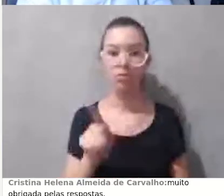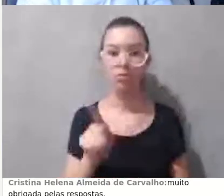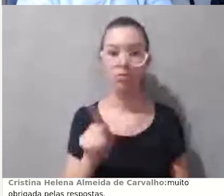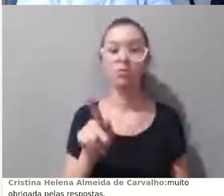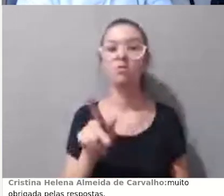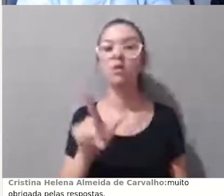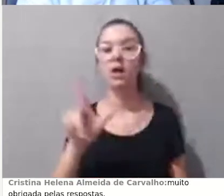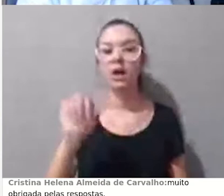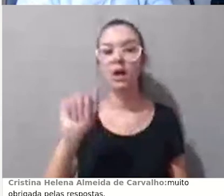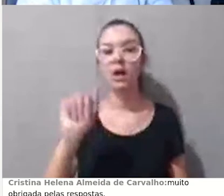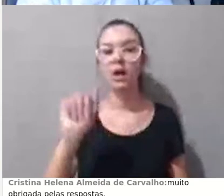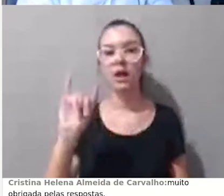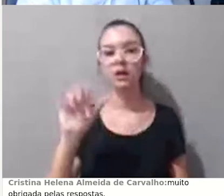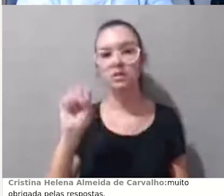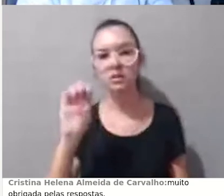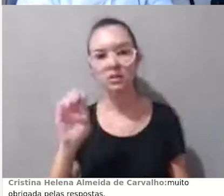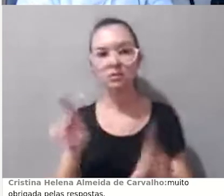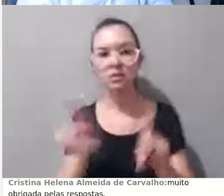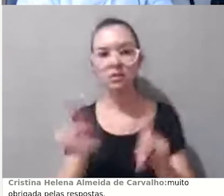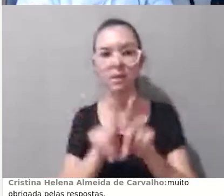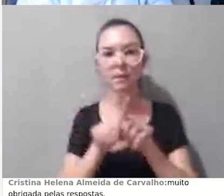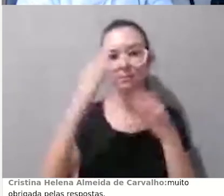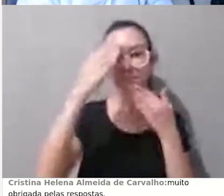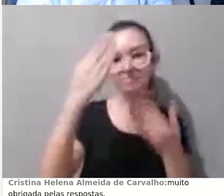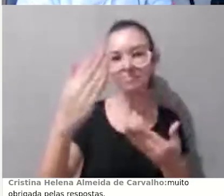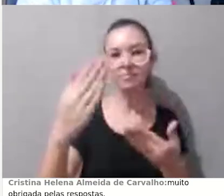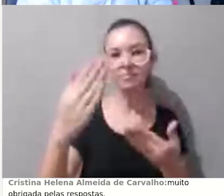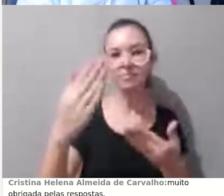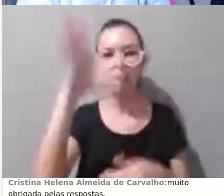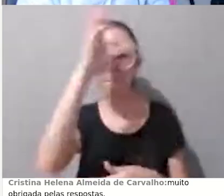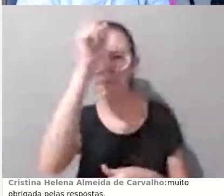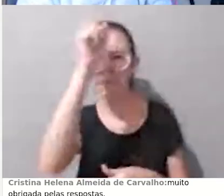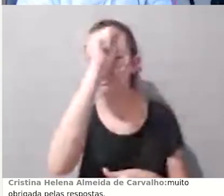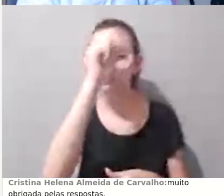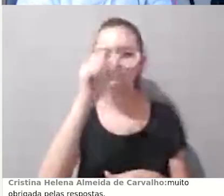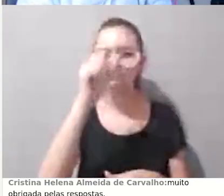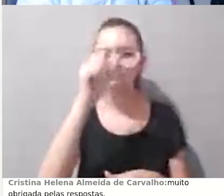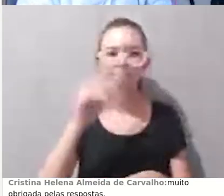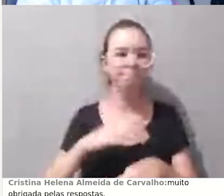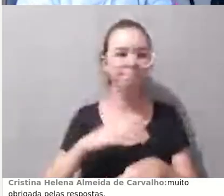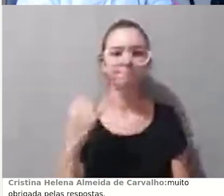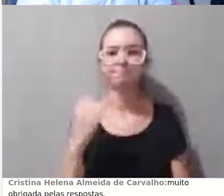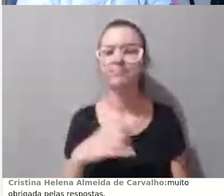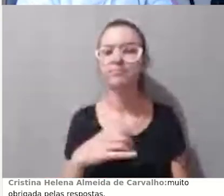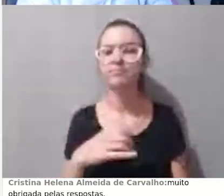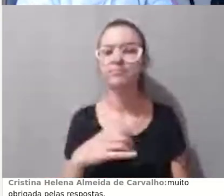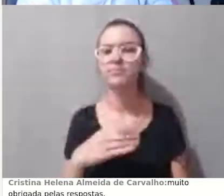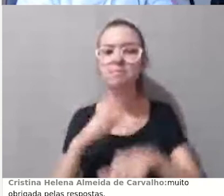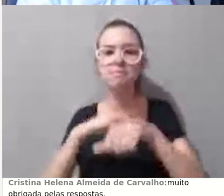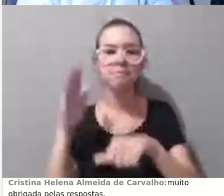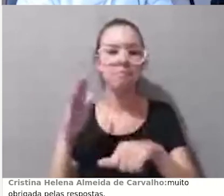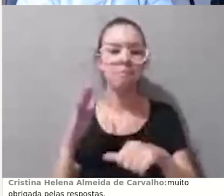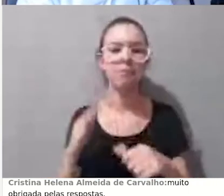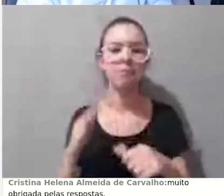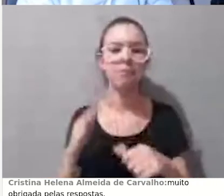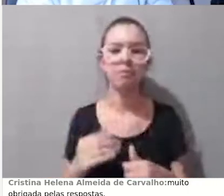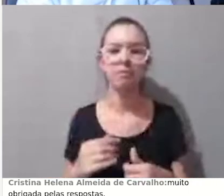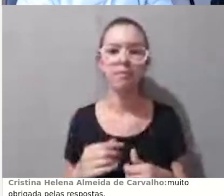durante a sua live, e que ela pretende usar, evitando problemas para os nossos alunos que nunca foram